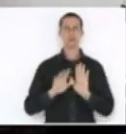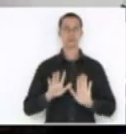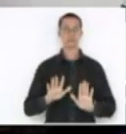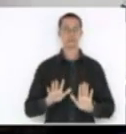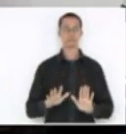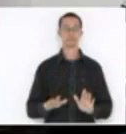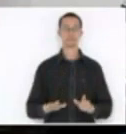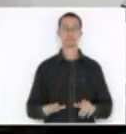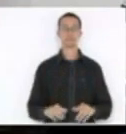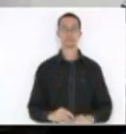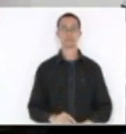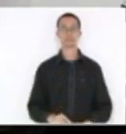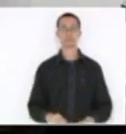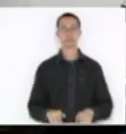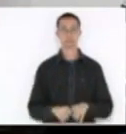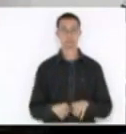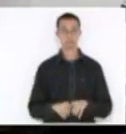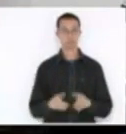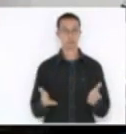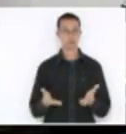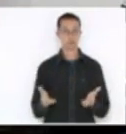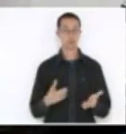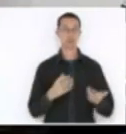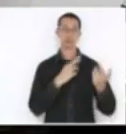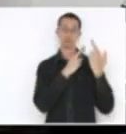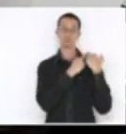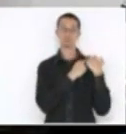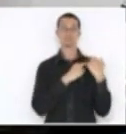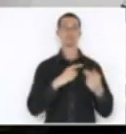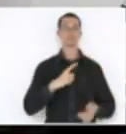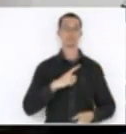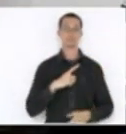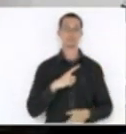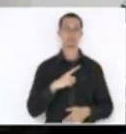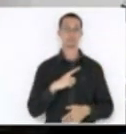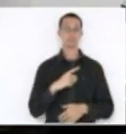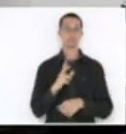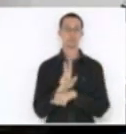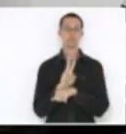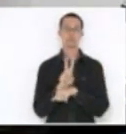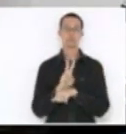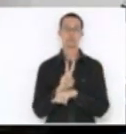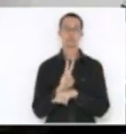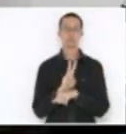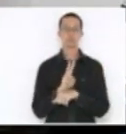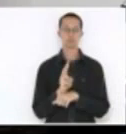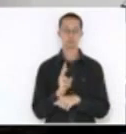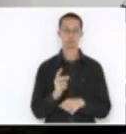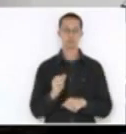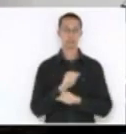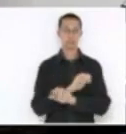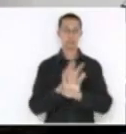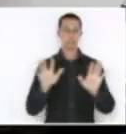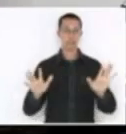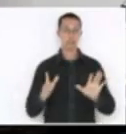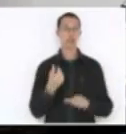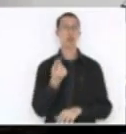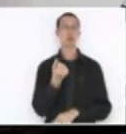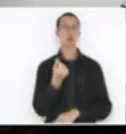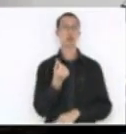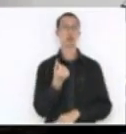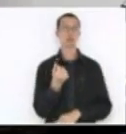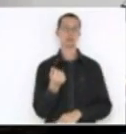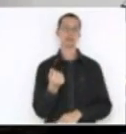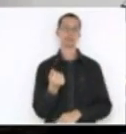temos aqui um grande compromisso de acompanhar de perto e deixar claro o custo deste recurso para